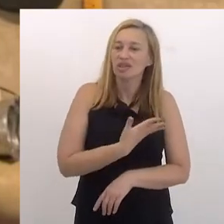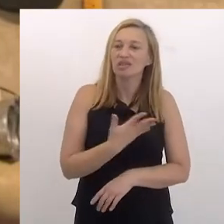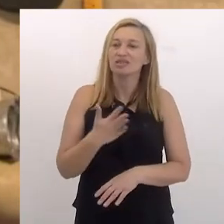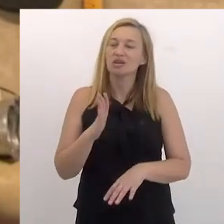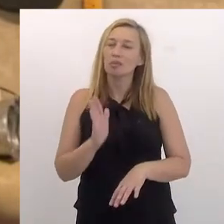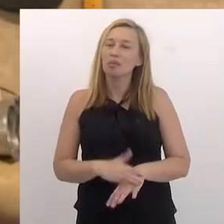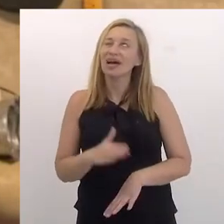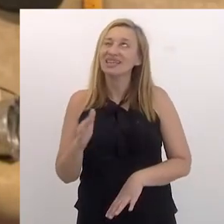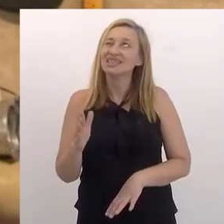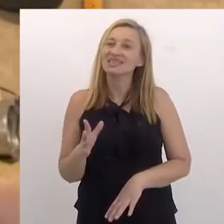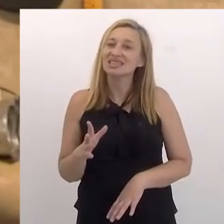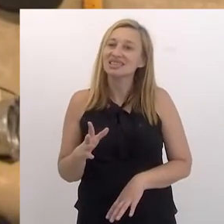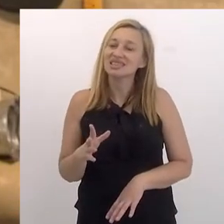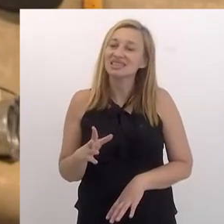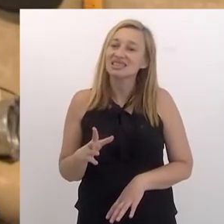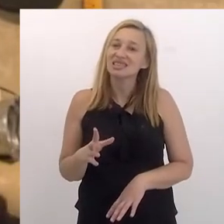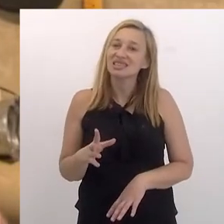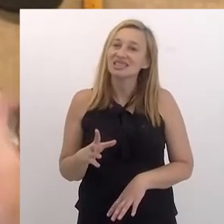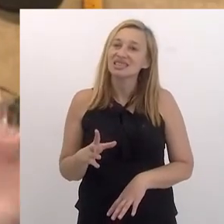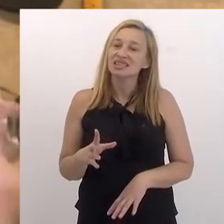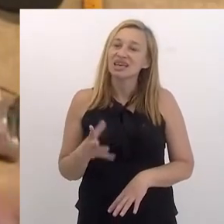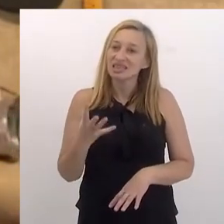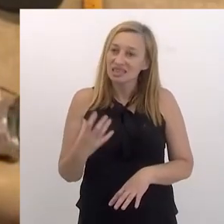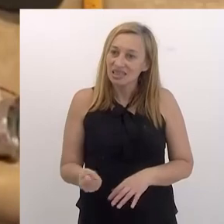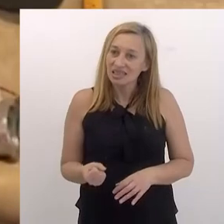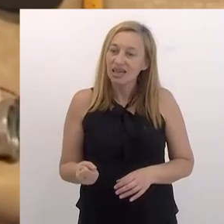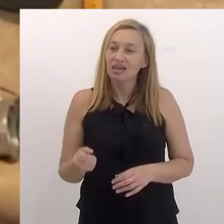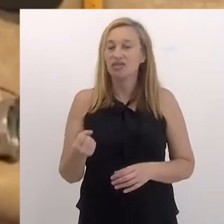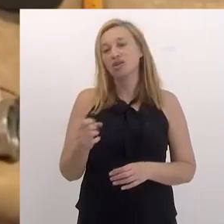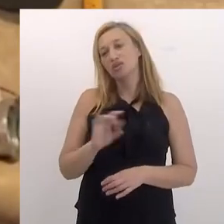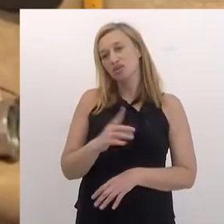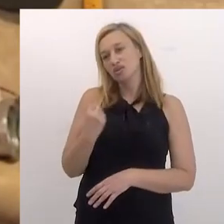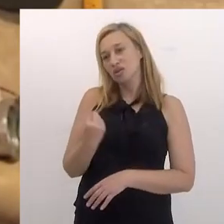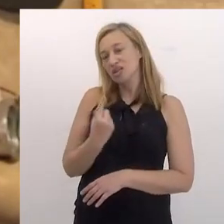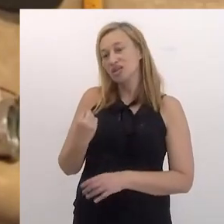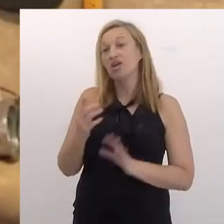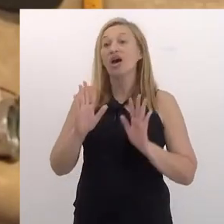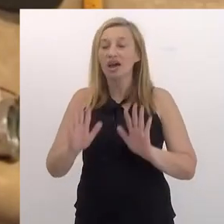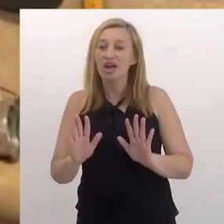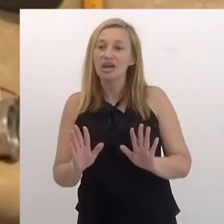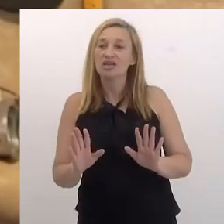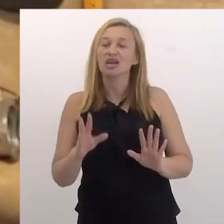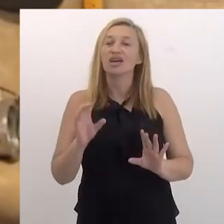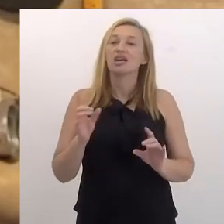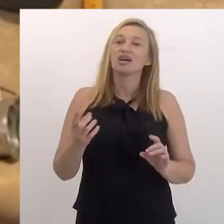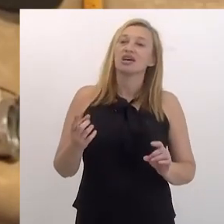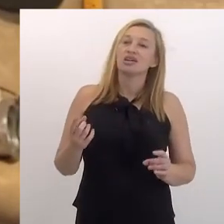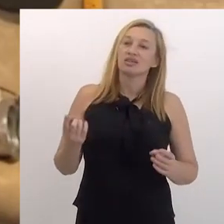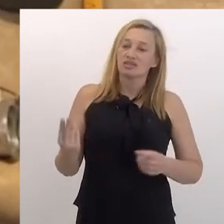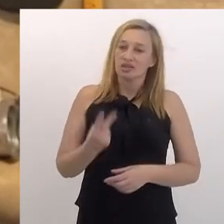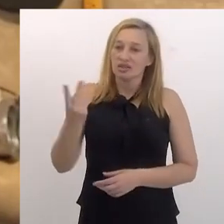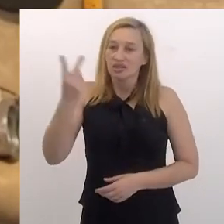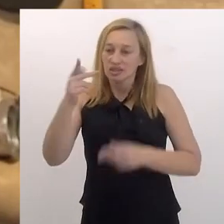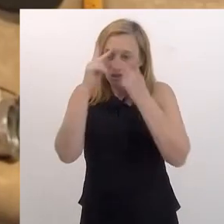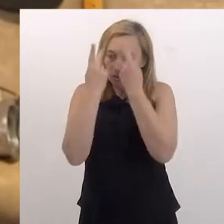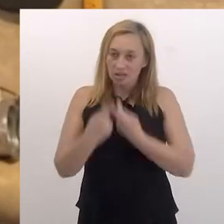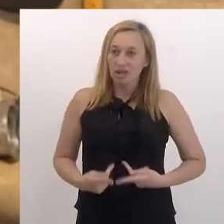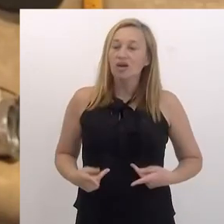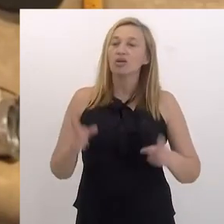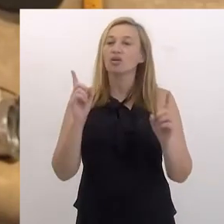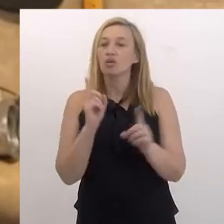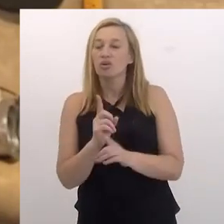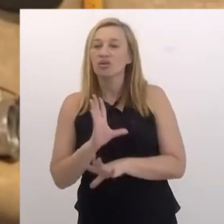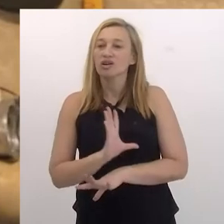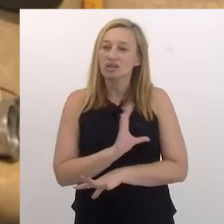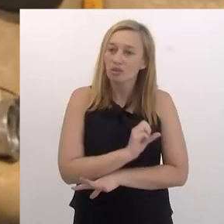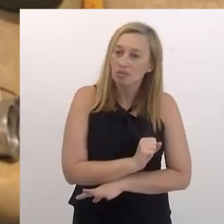tem amigos, elas são muito mais digeríveis do que quando a gente está sozinho, então é isso, é valorizar o ser humano, é